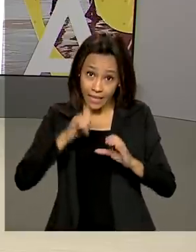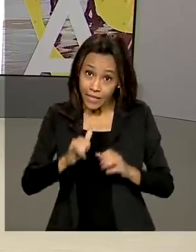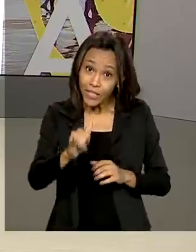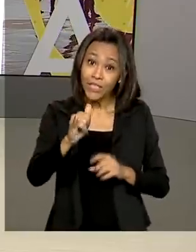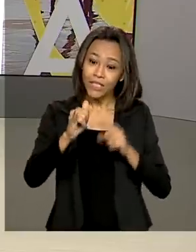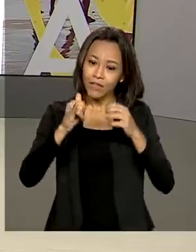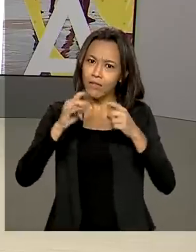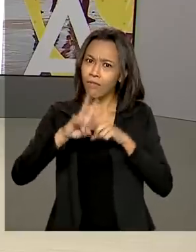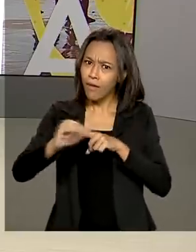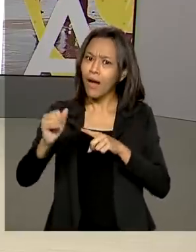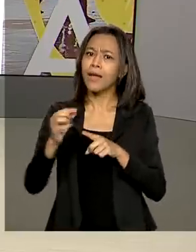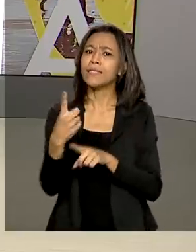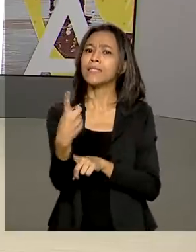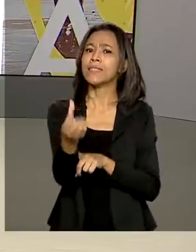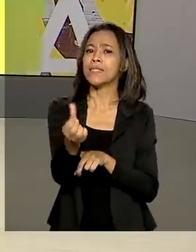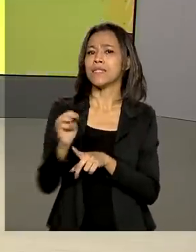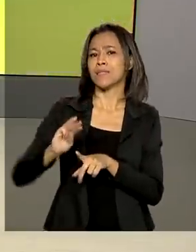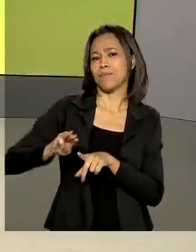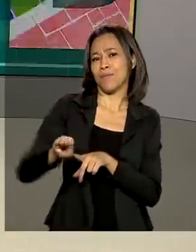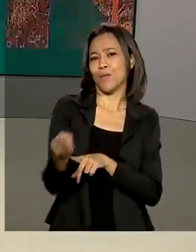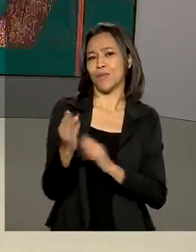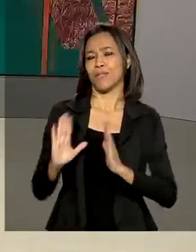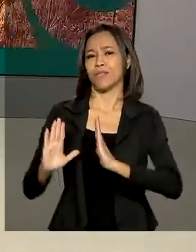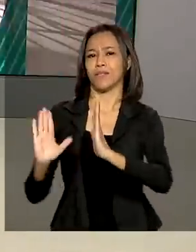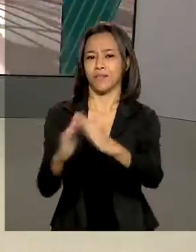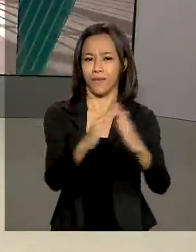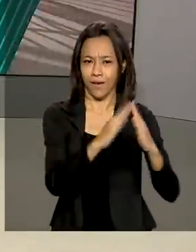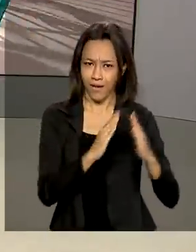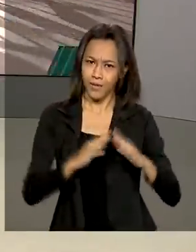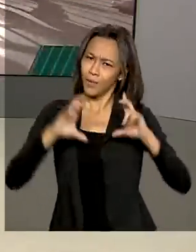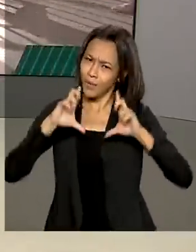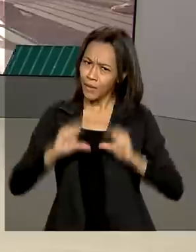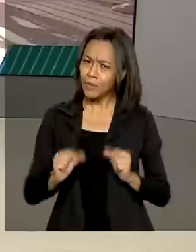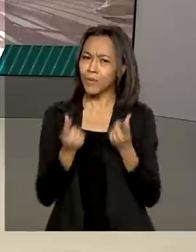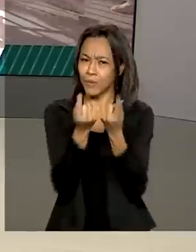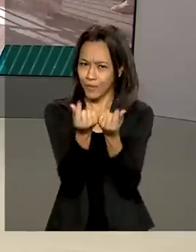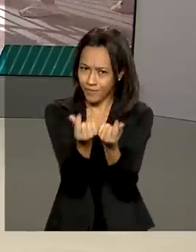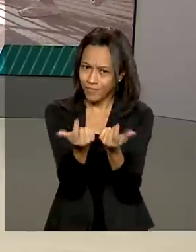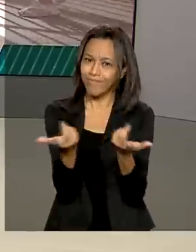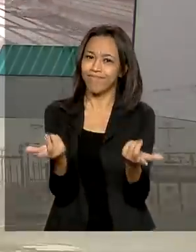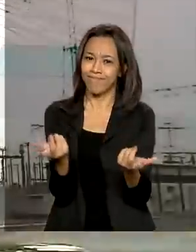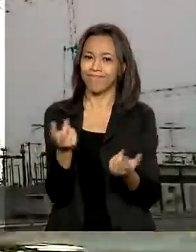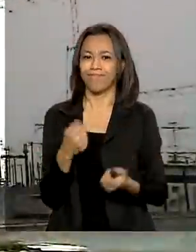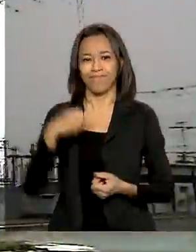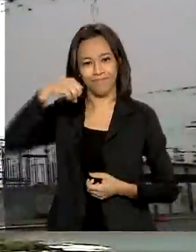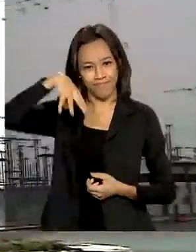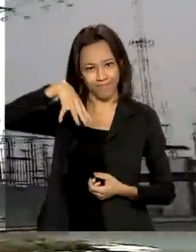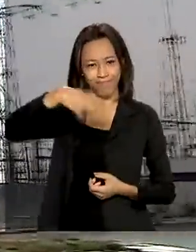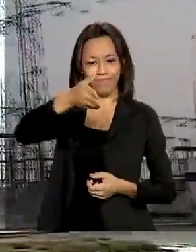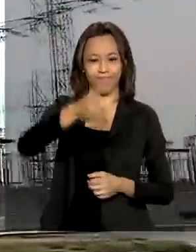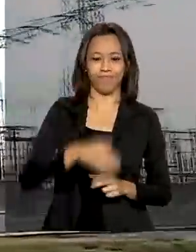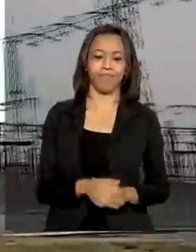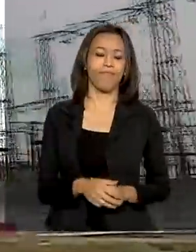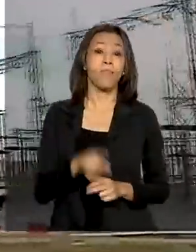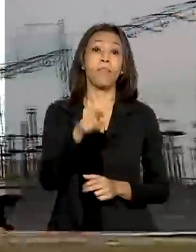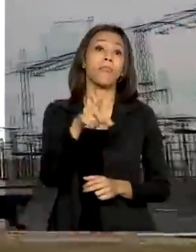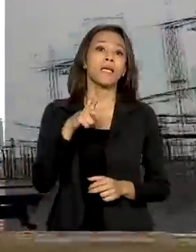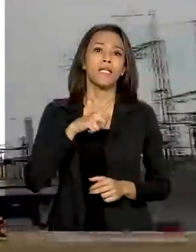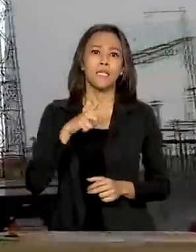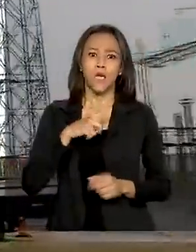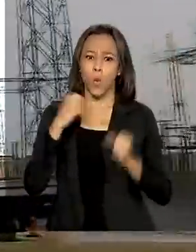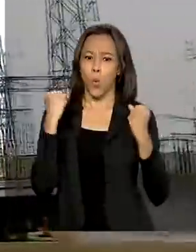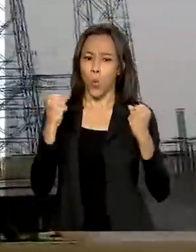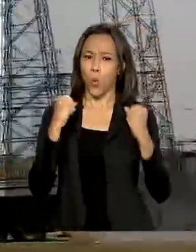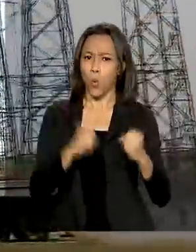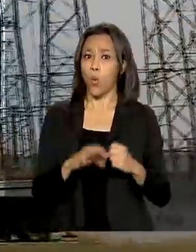irá atender 16 milhões de residências com redução de preços para o consumidor. Com potência instalada